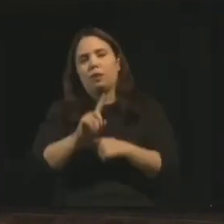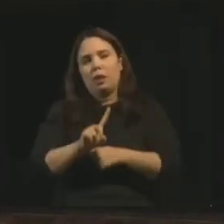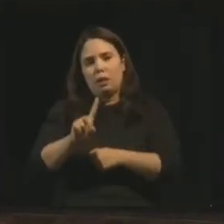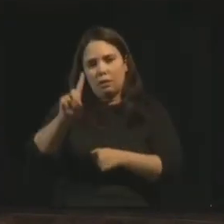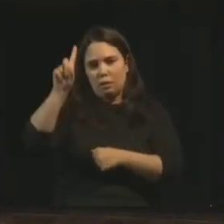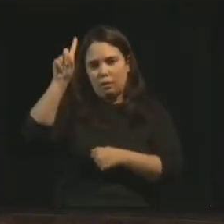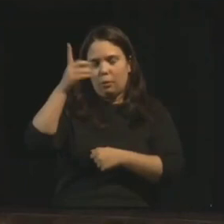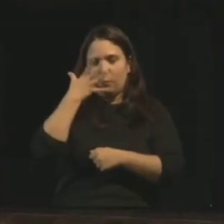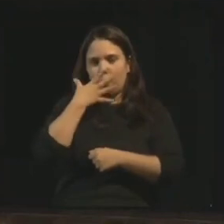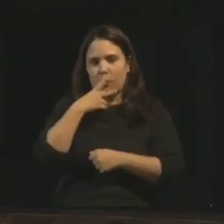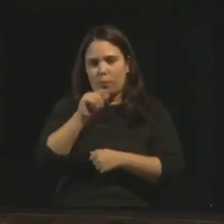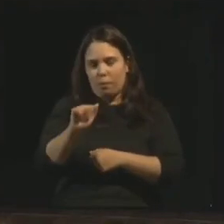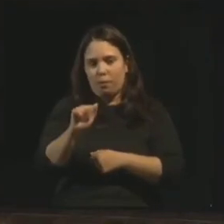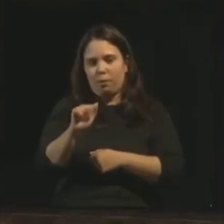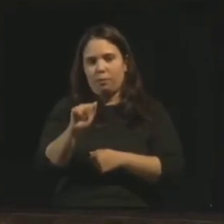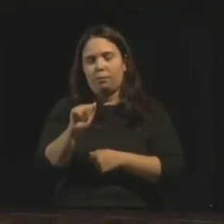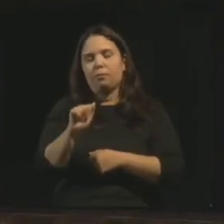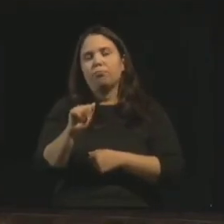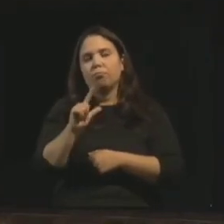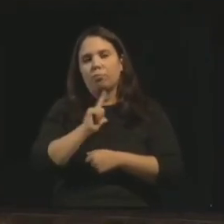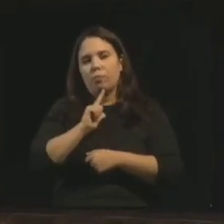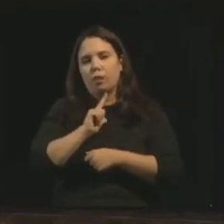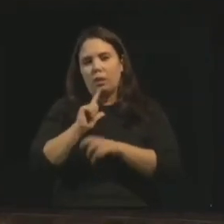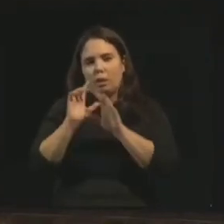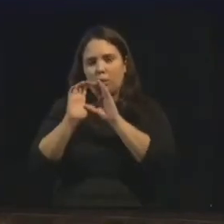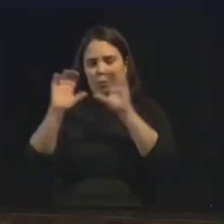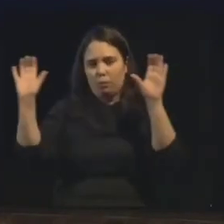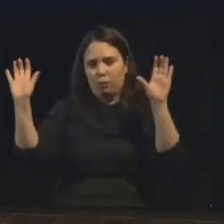nosso Pai, que está nos céus.